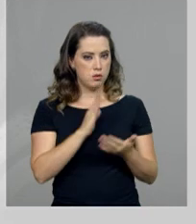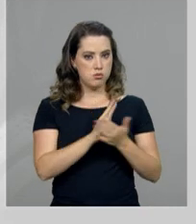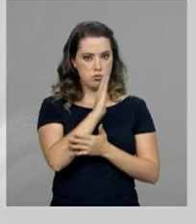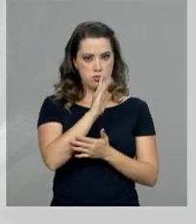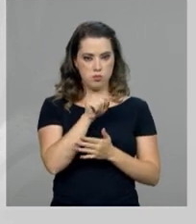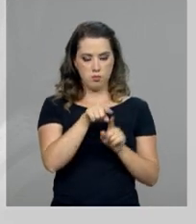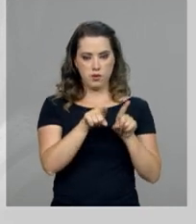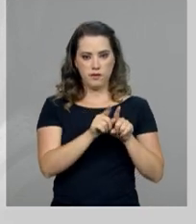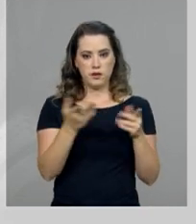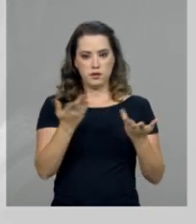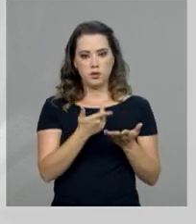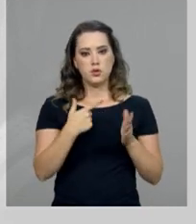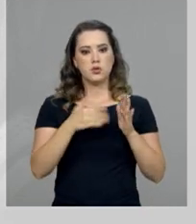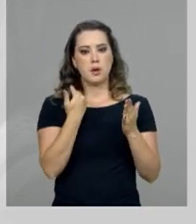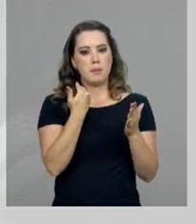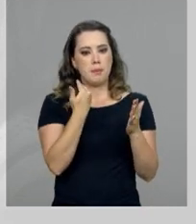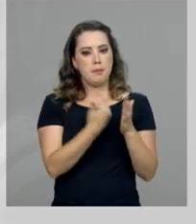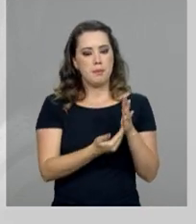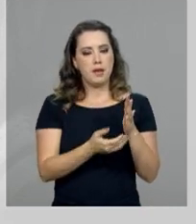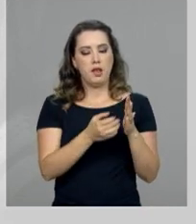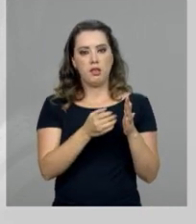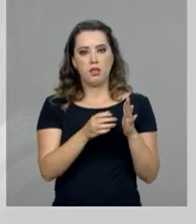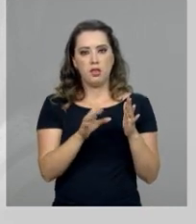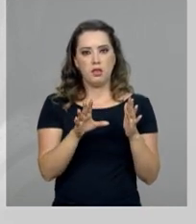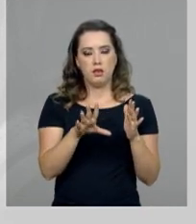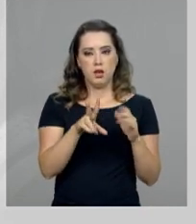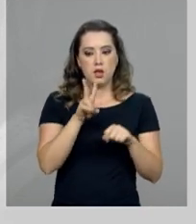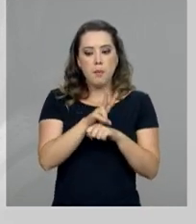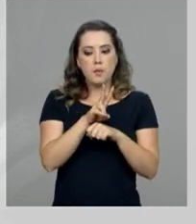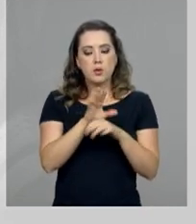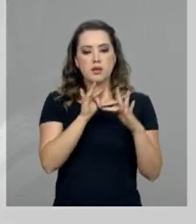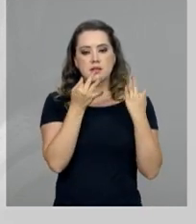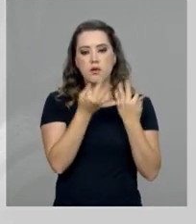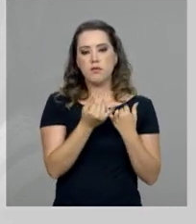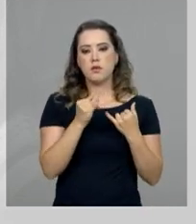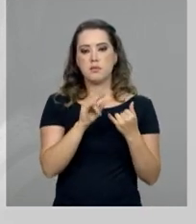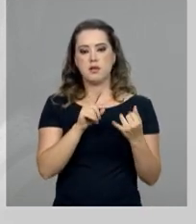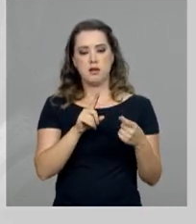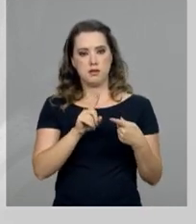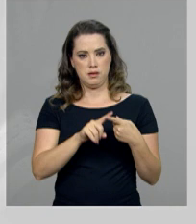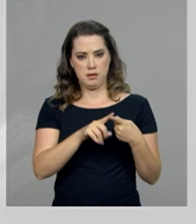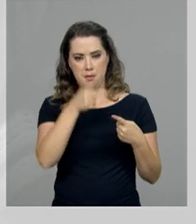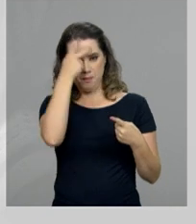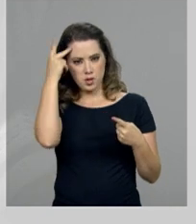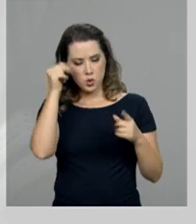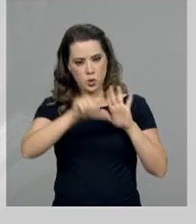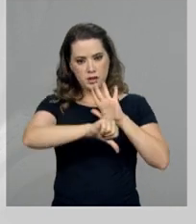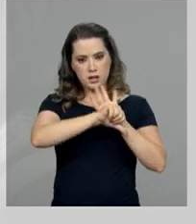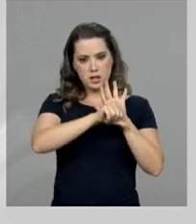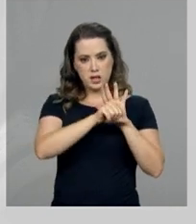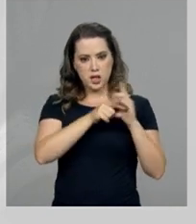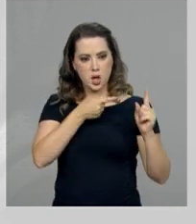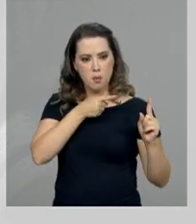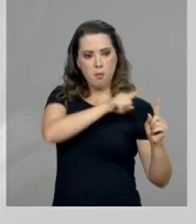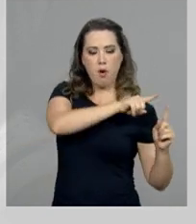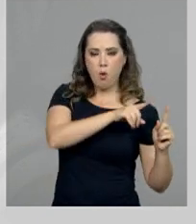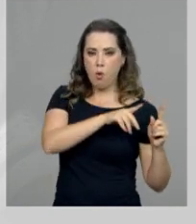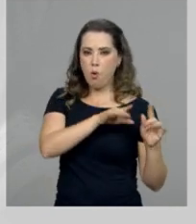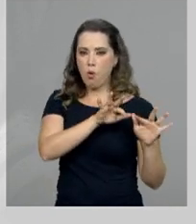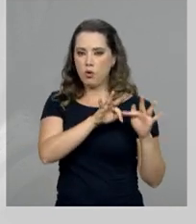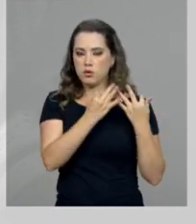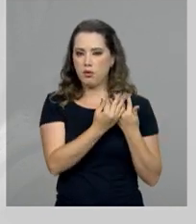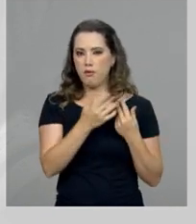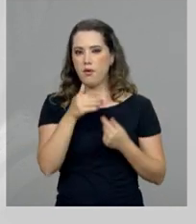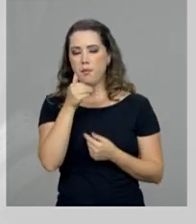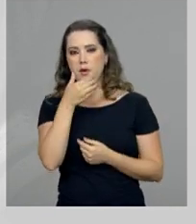possibilidades de perda do poder familiar. Isso poderá ocorrer em casos em que a pessoa comete crimes contra o familiar, como